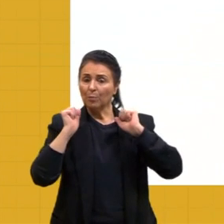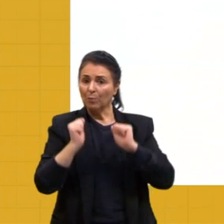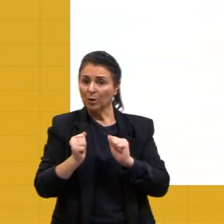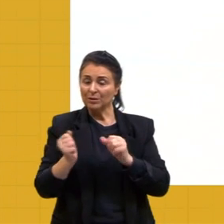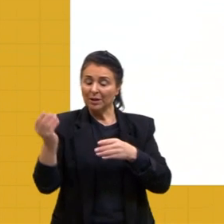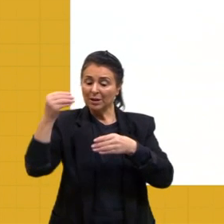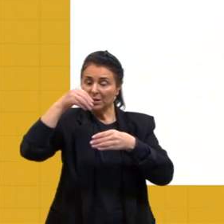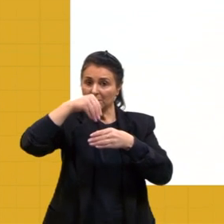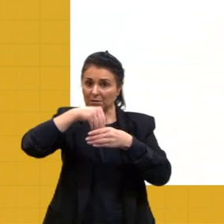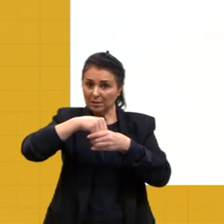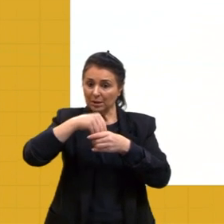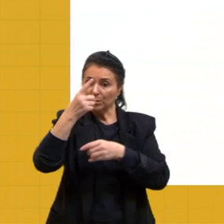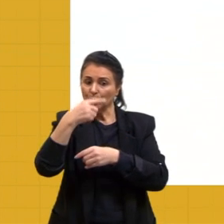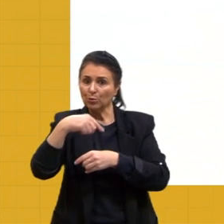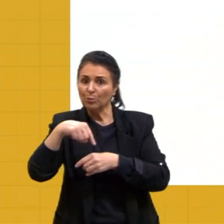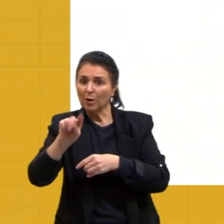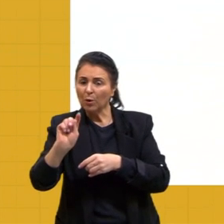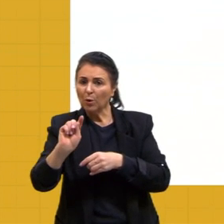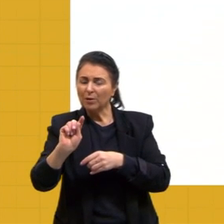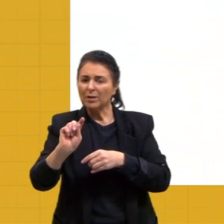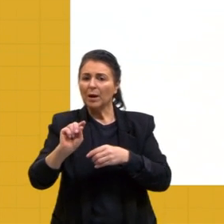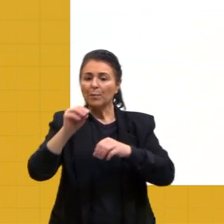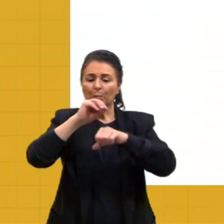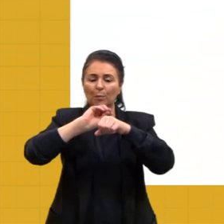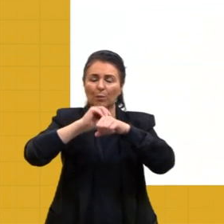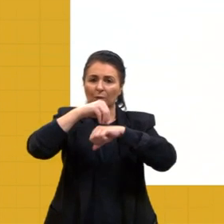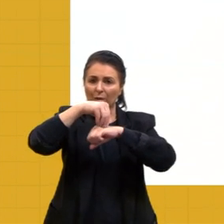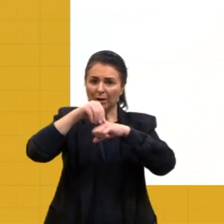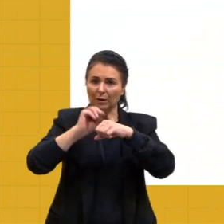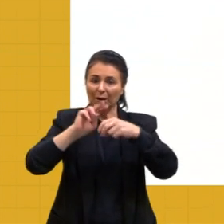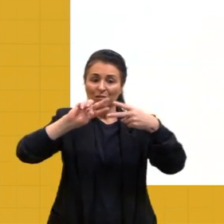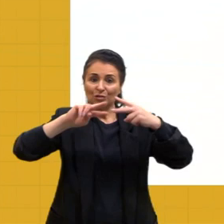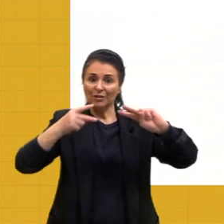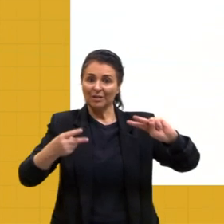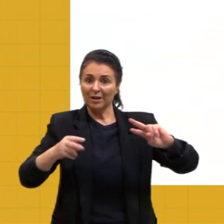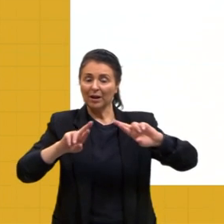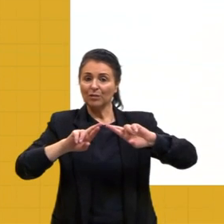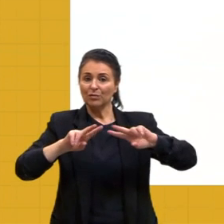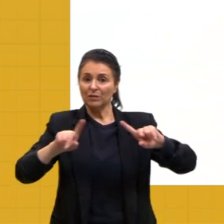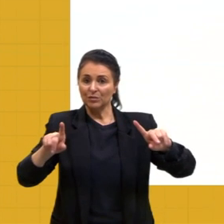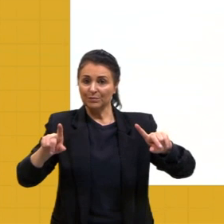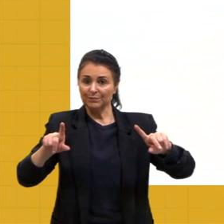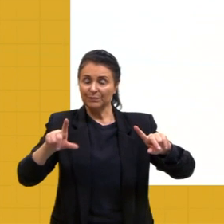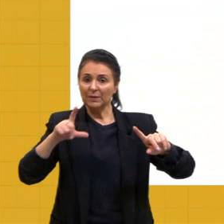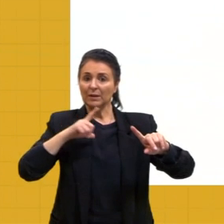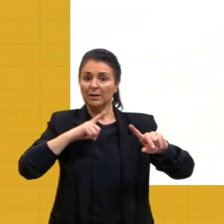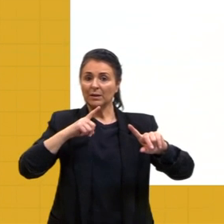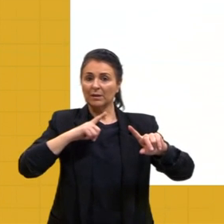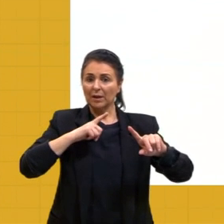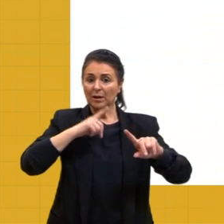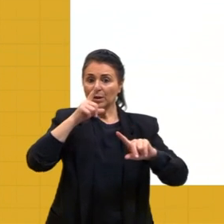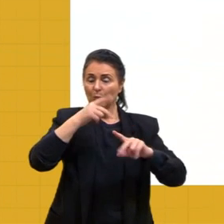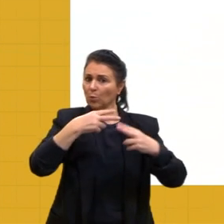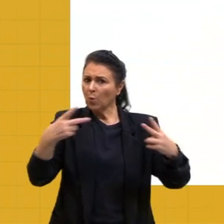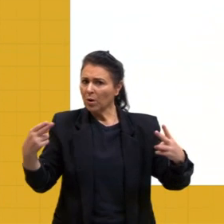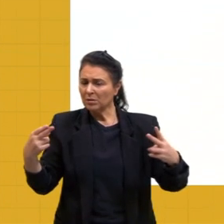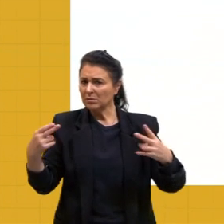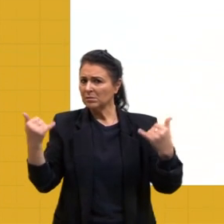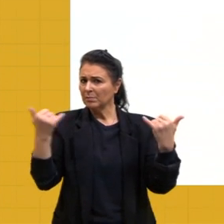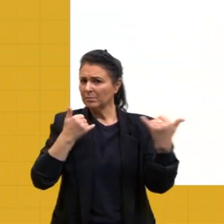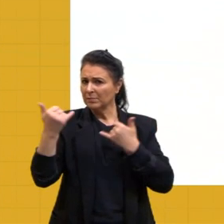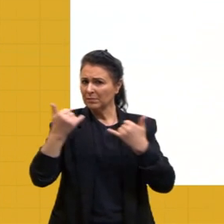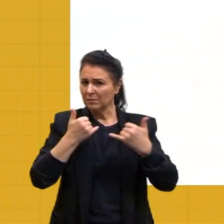numa outra molécula de DNA diferente, como em vetores de clonagem molecular, que são